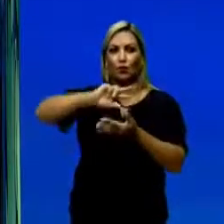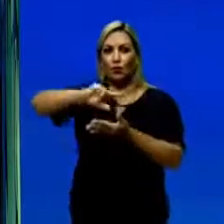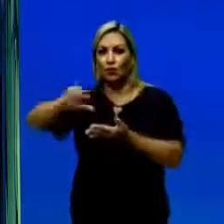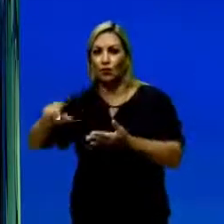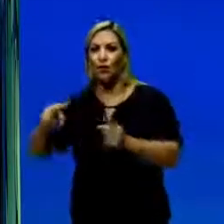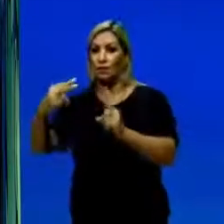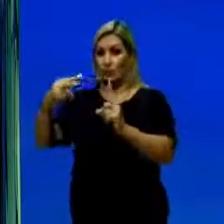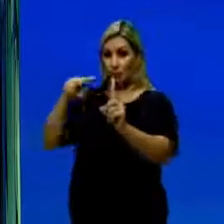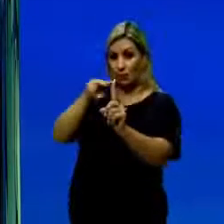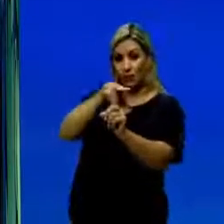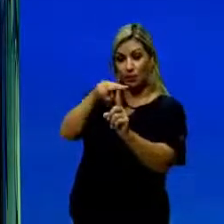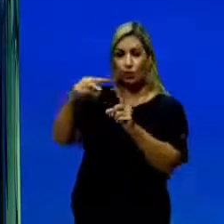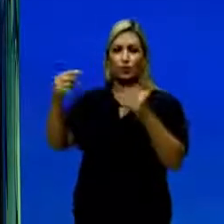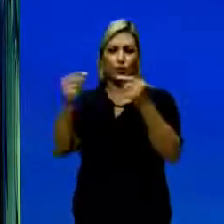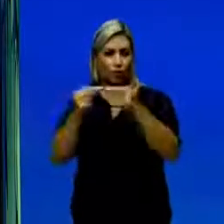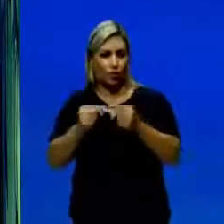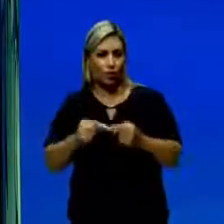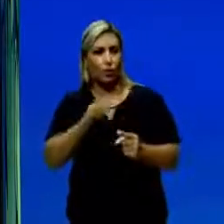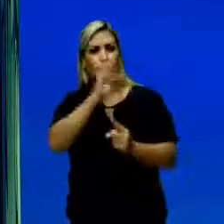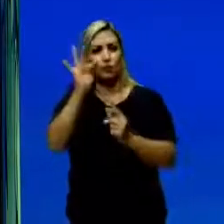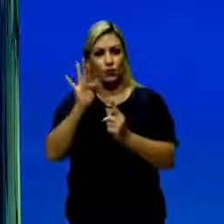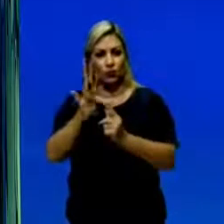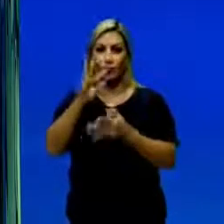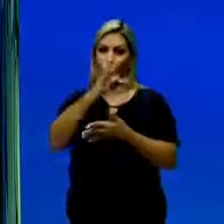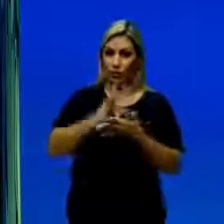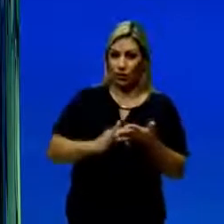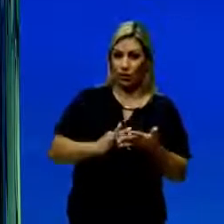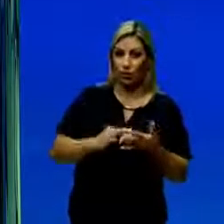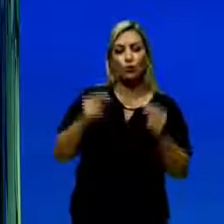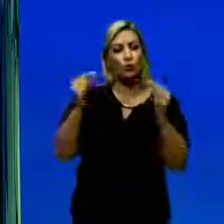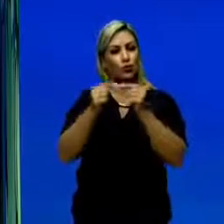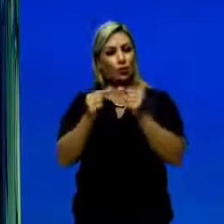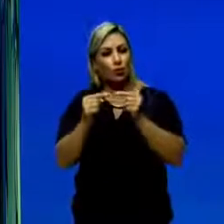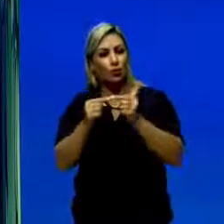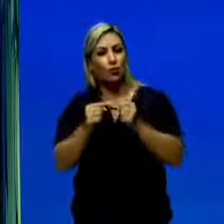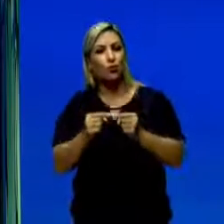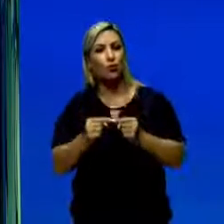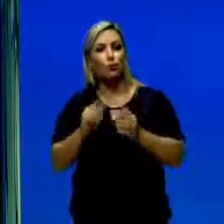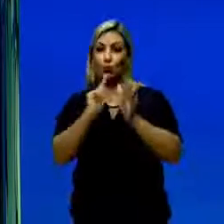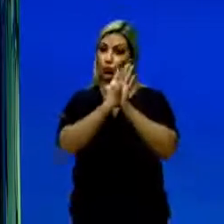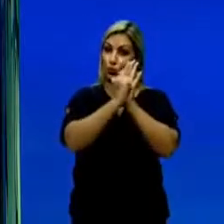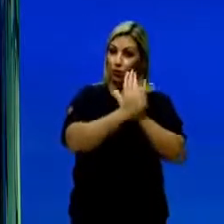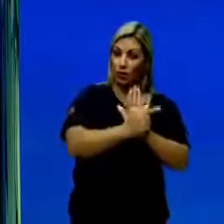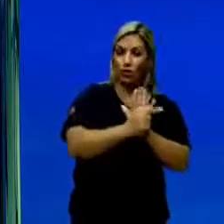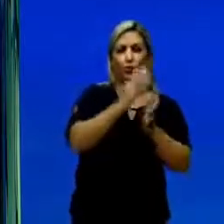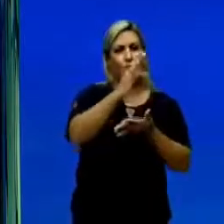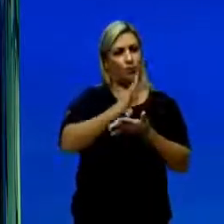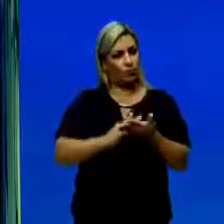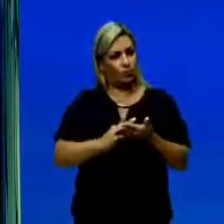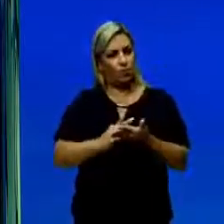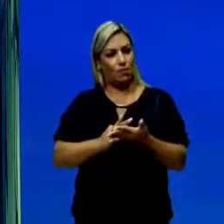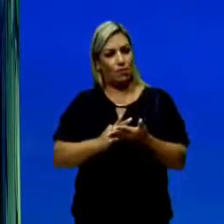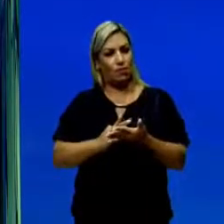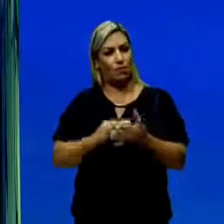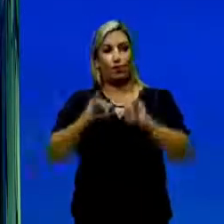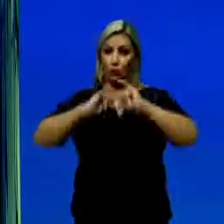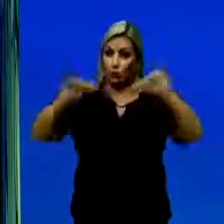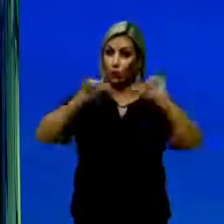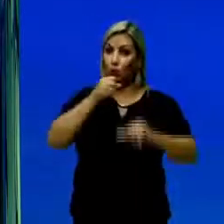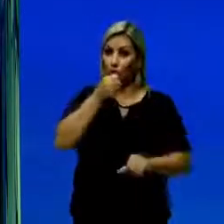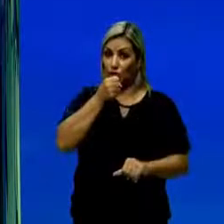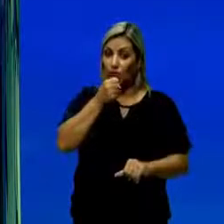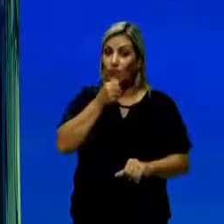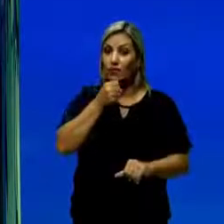perspectivas de acordo com a função do texto, de acordo com o gênero textual. Então, notícia,